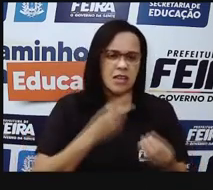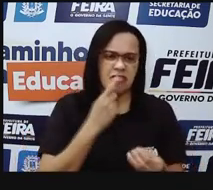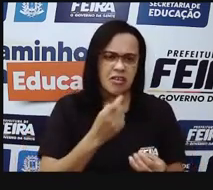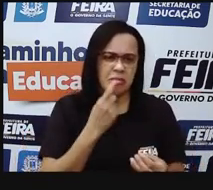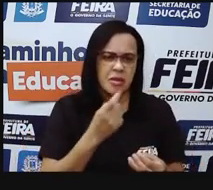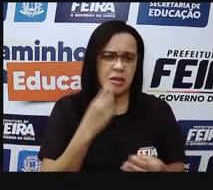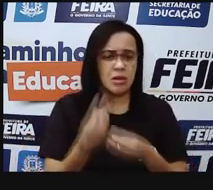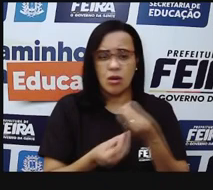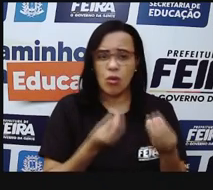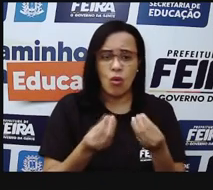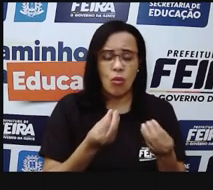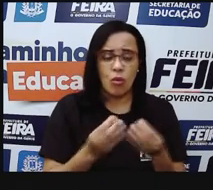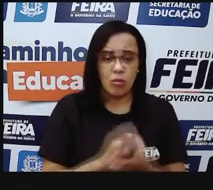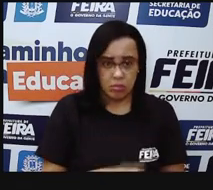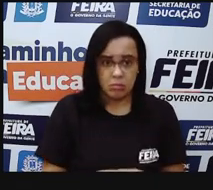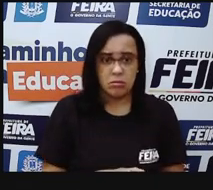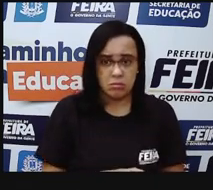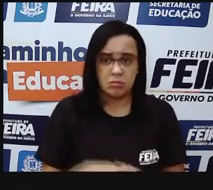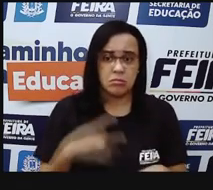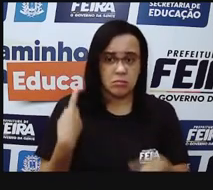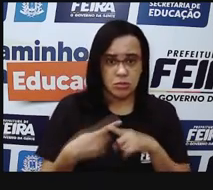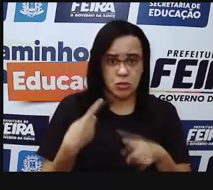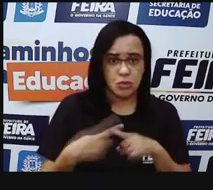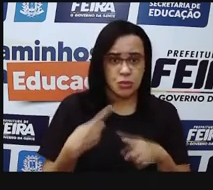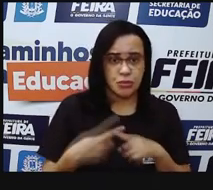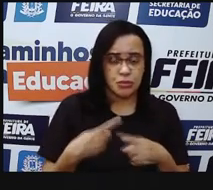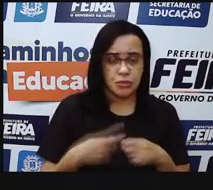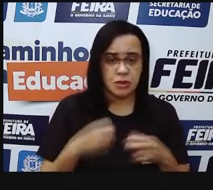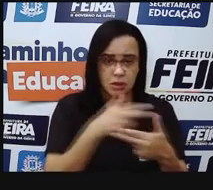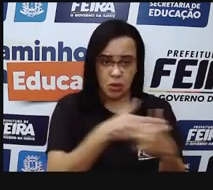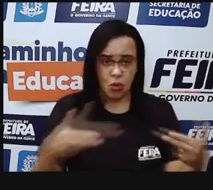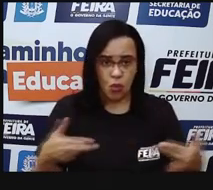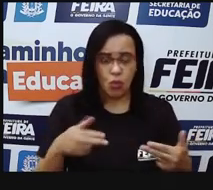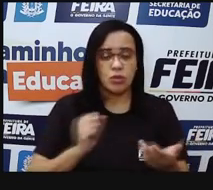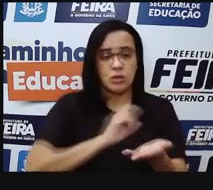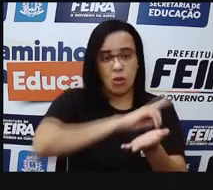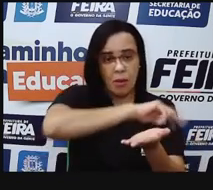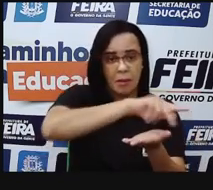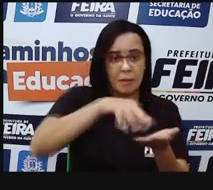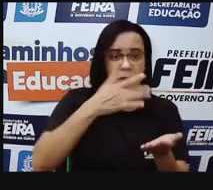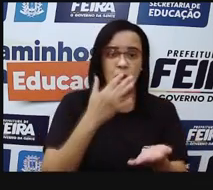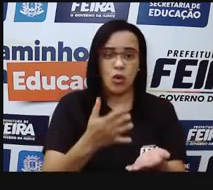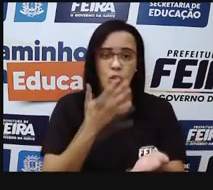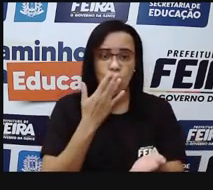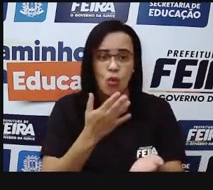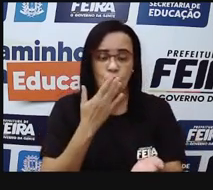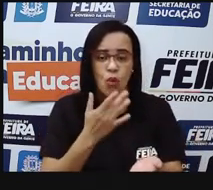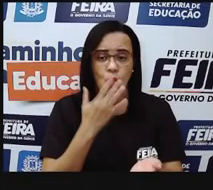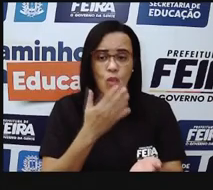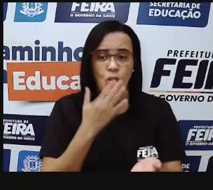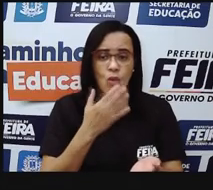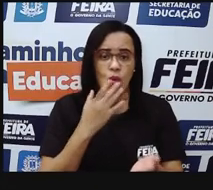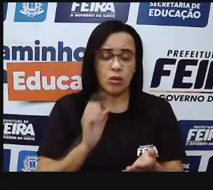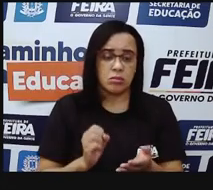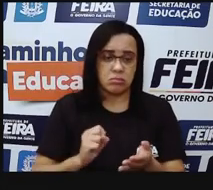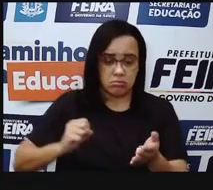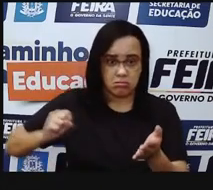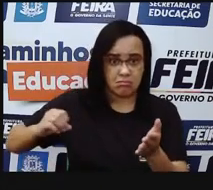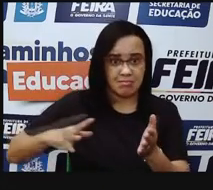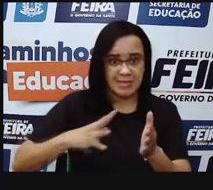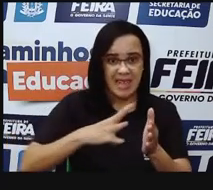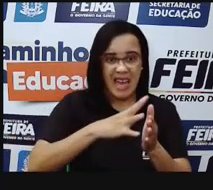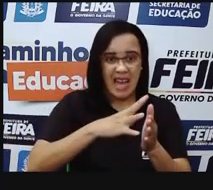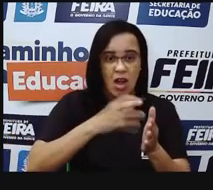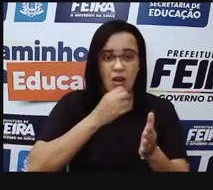Porque essa maçã, acabou, o objeto acabou absorvendo todas as cores e refletindo apenas a